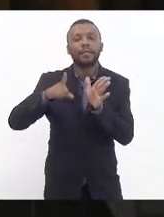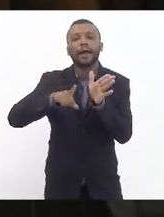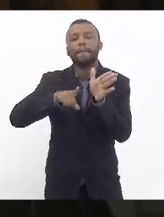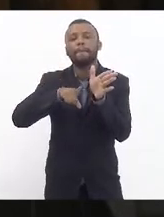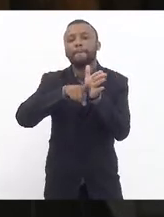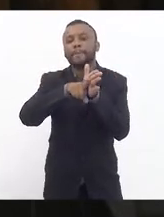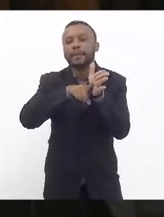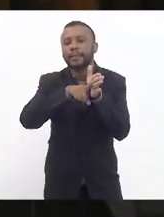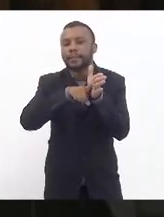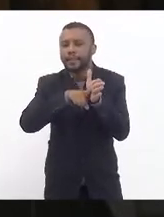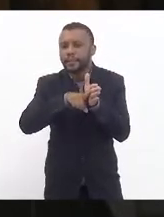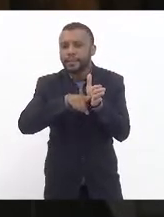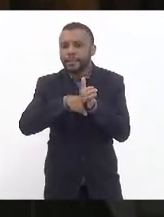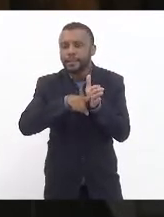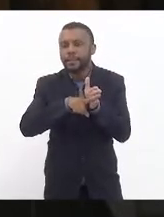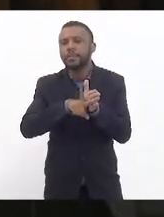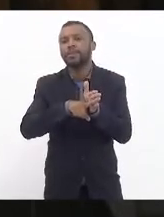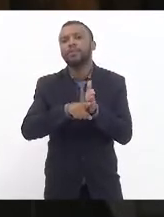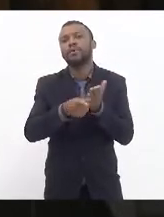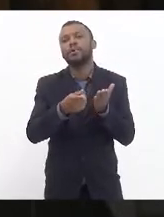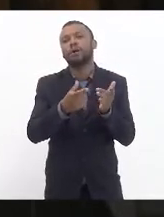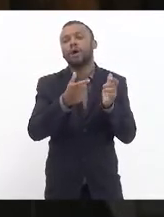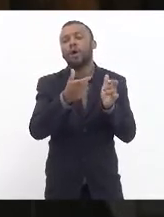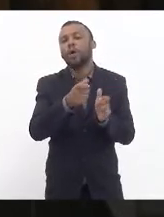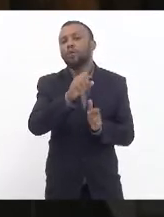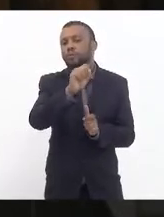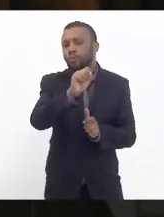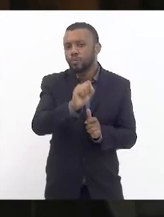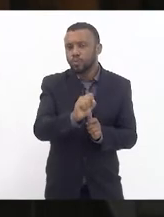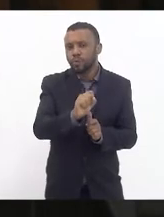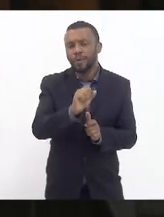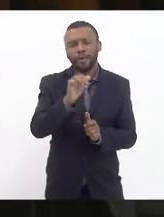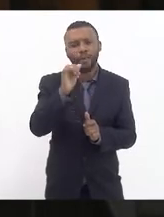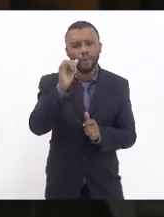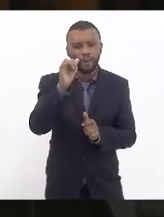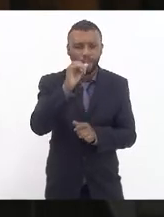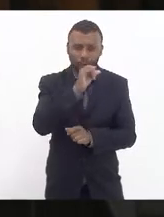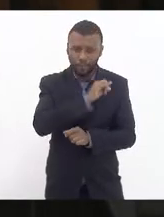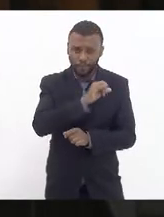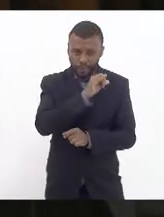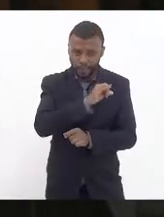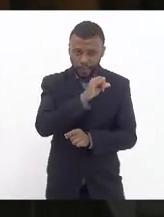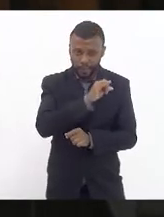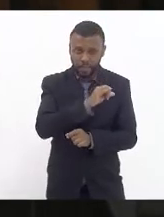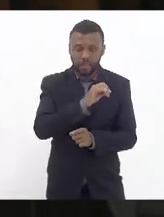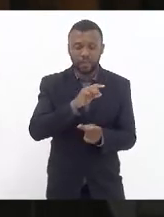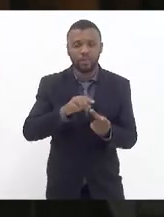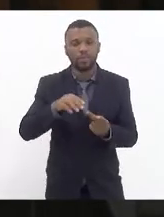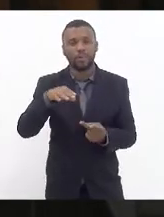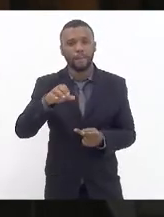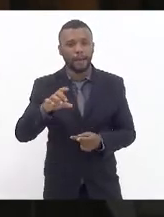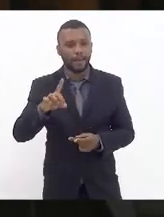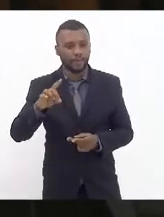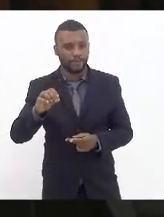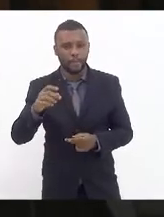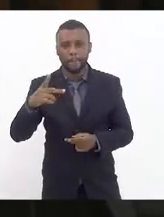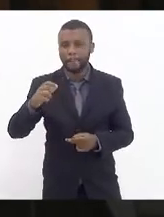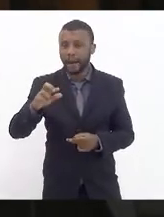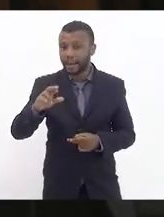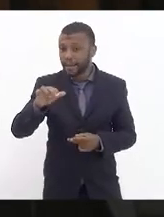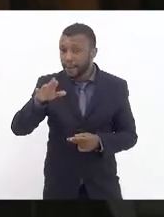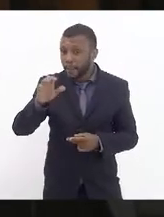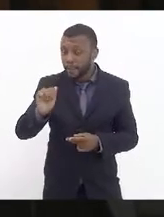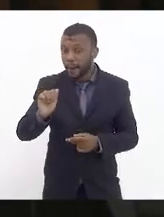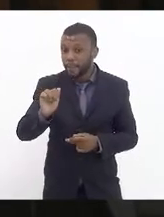onde o sul-fluminense, a cidade de Volta Redonda e o Médio Paraíba, as pessoas que têm que fazer perícia